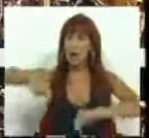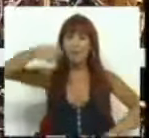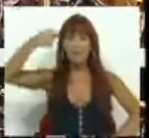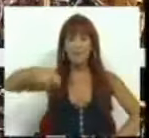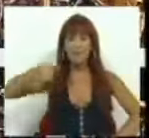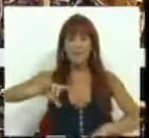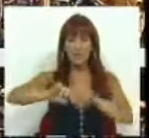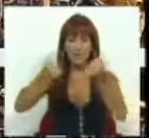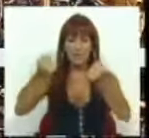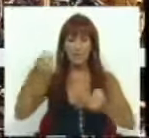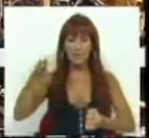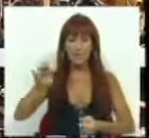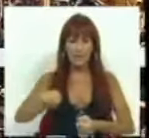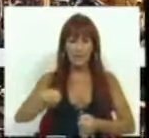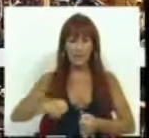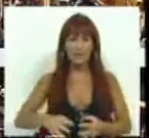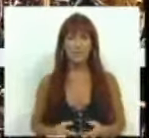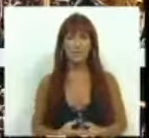Presidente do Partido Socialista.